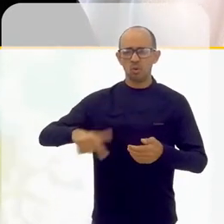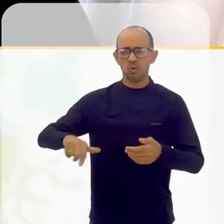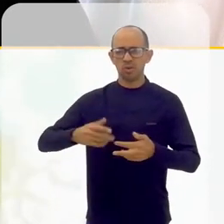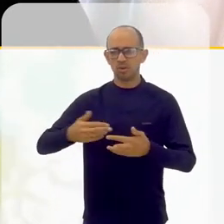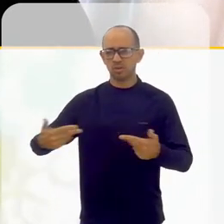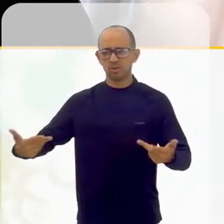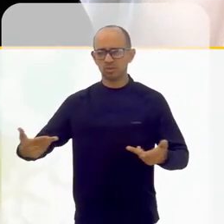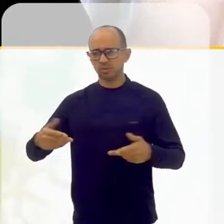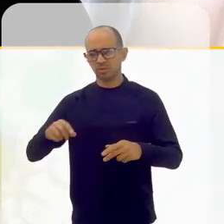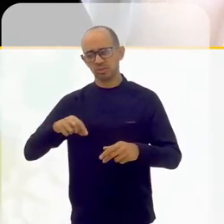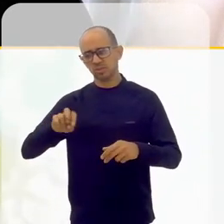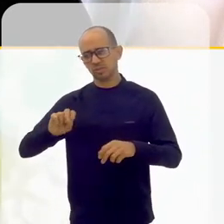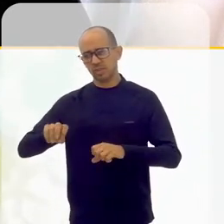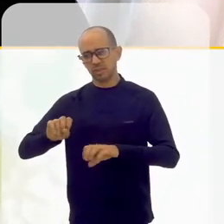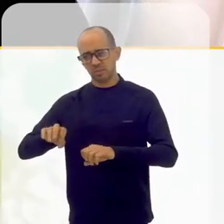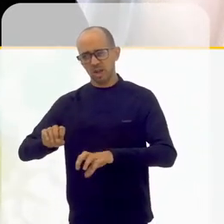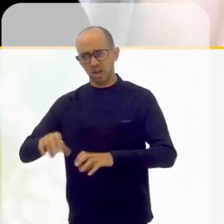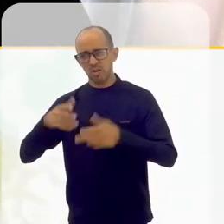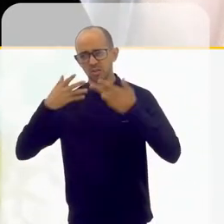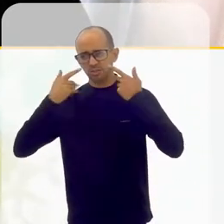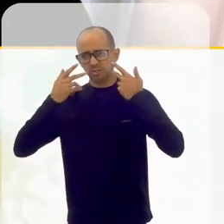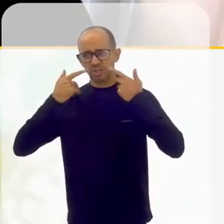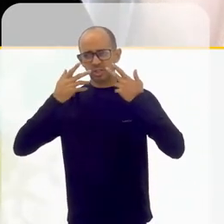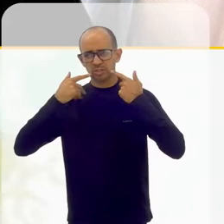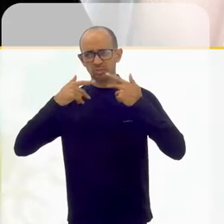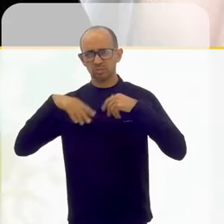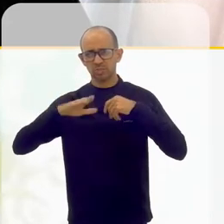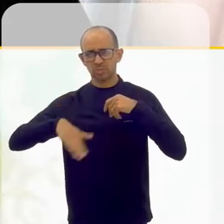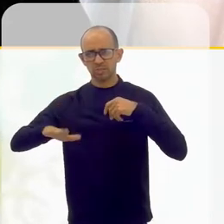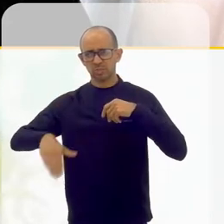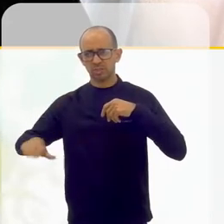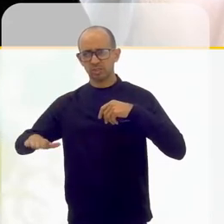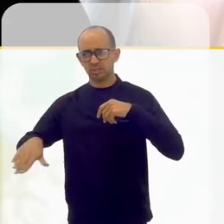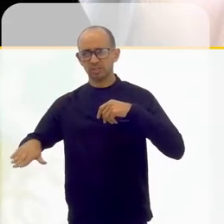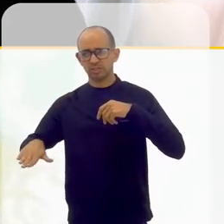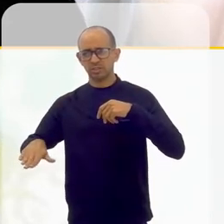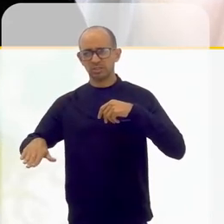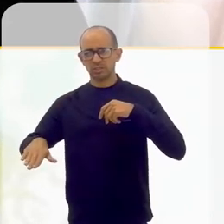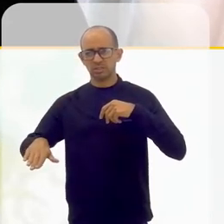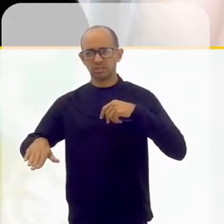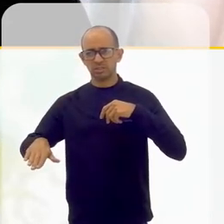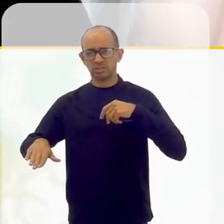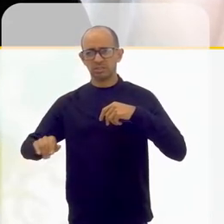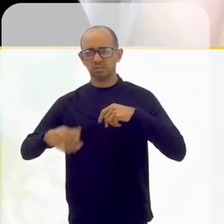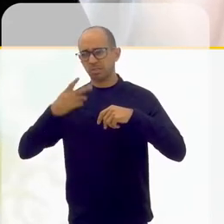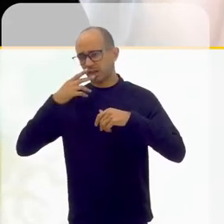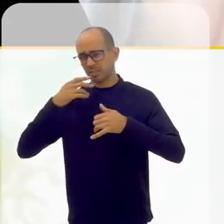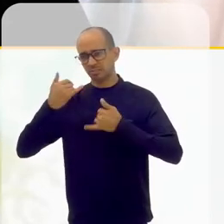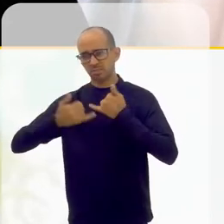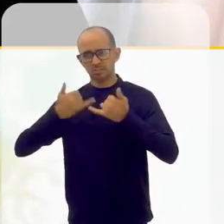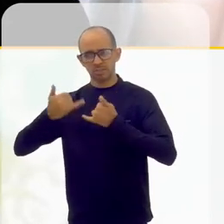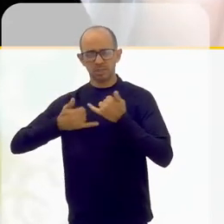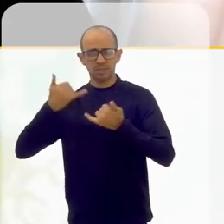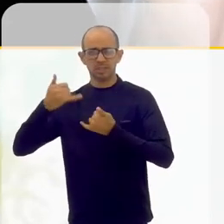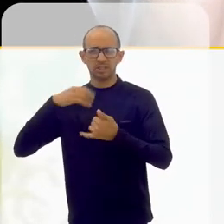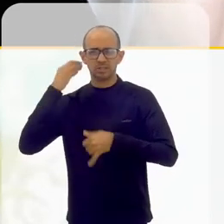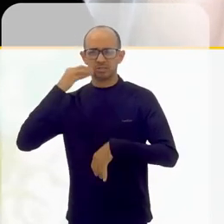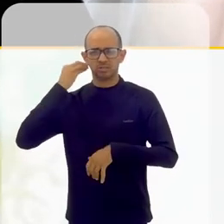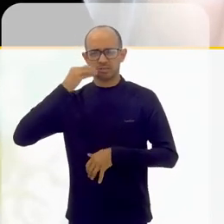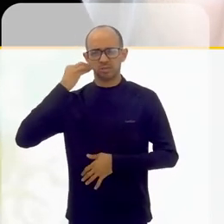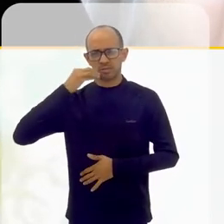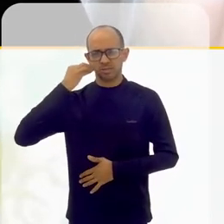outra coisa. Porque, quando a gente vai dar uma aula de teatro para crianças, elas encaram aquilo como uma grande brincadeira, uma grande